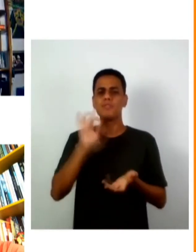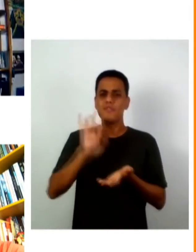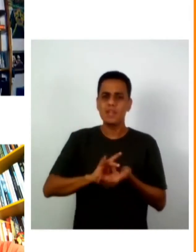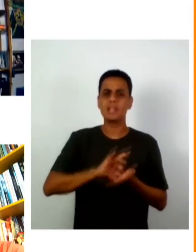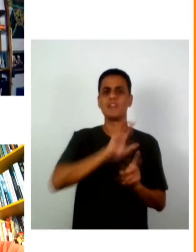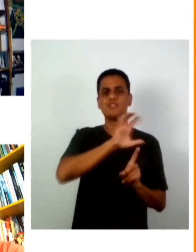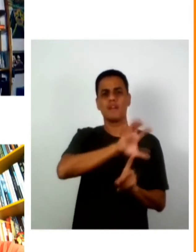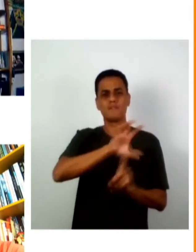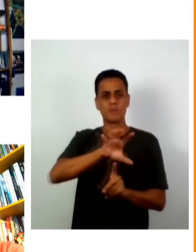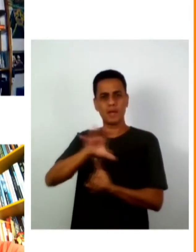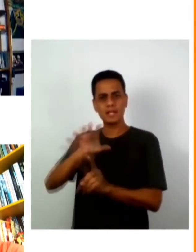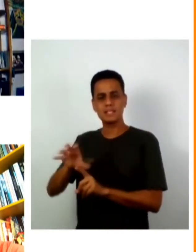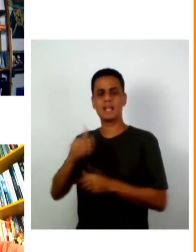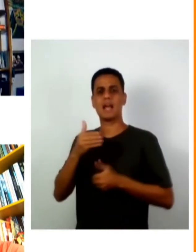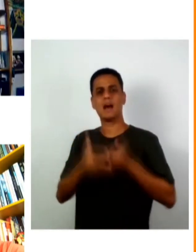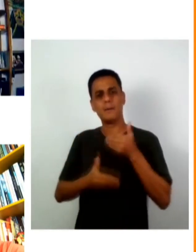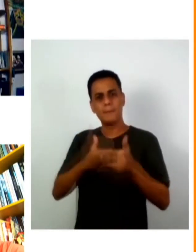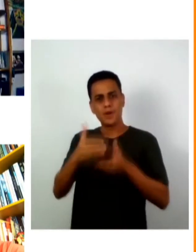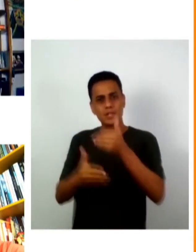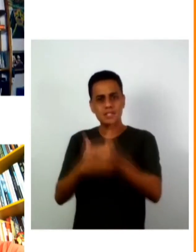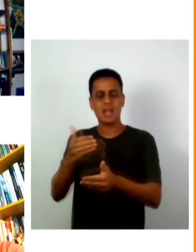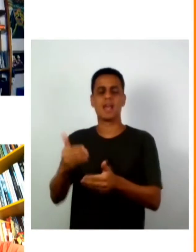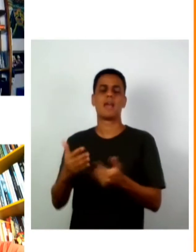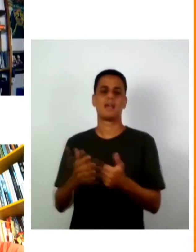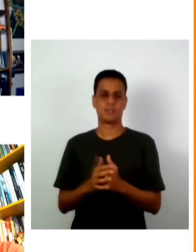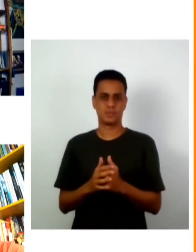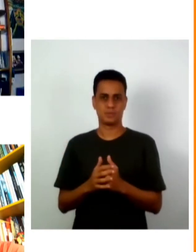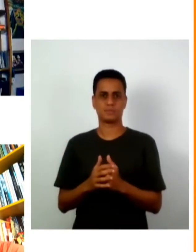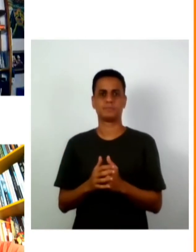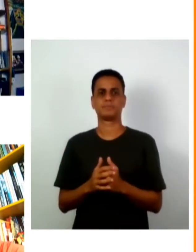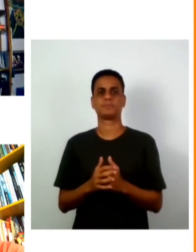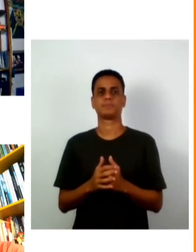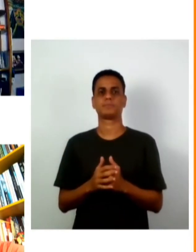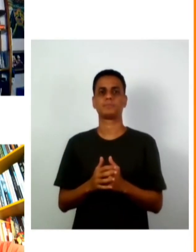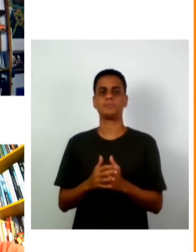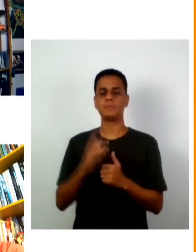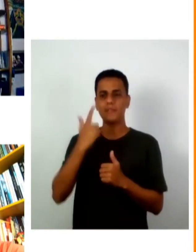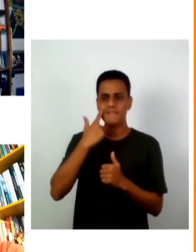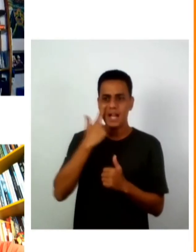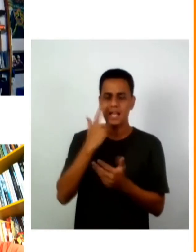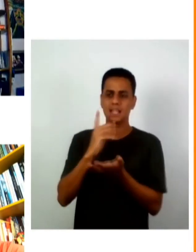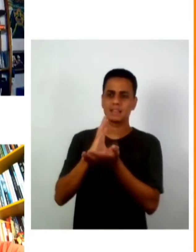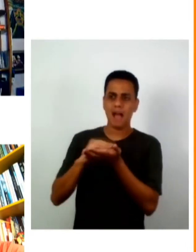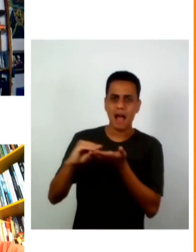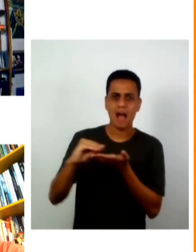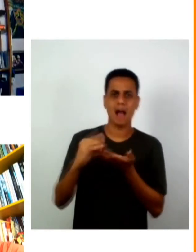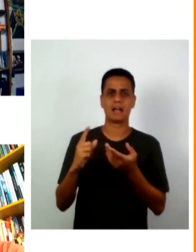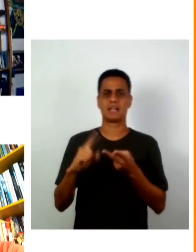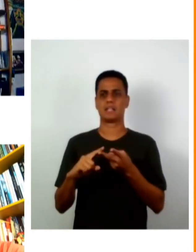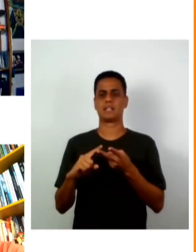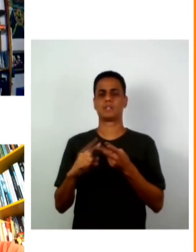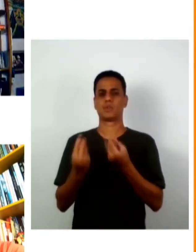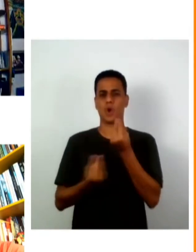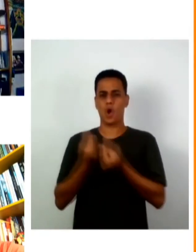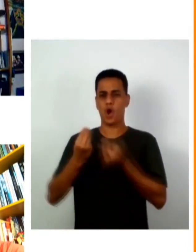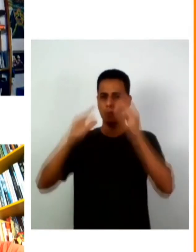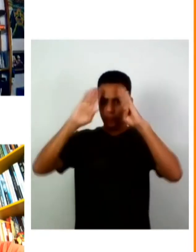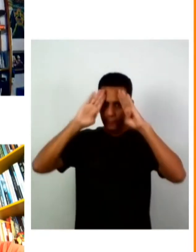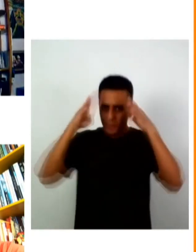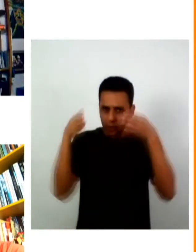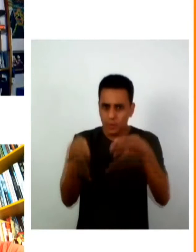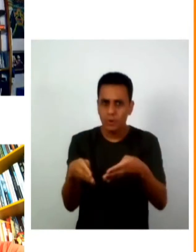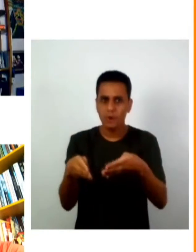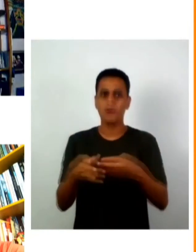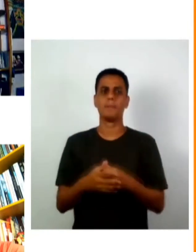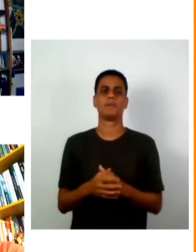aos processos desde produção de dados em relação a esse público e aí a gente tem